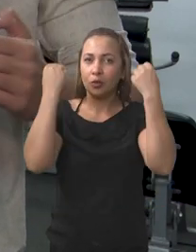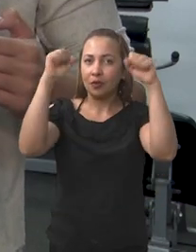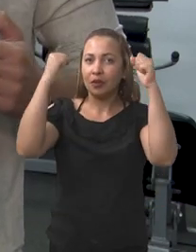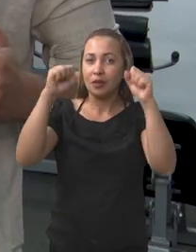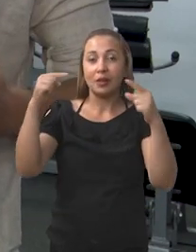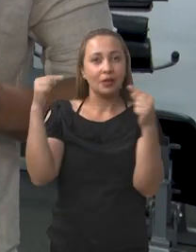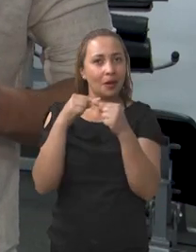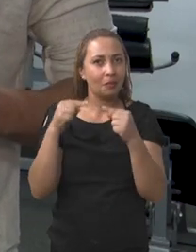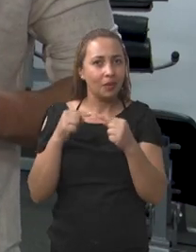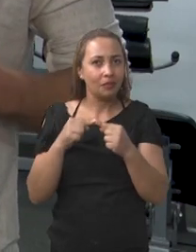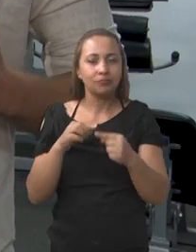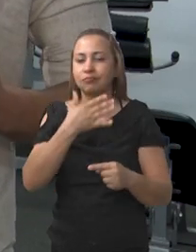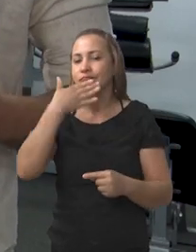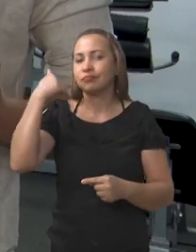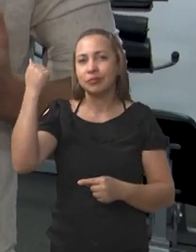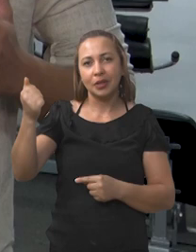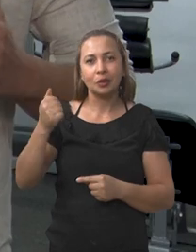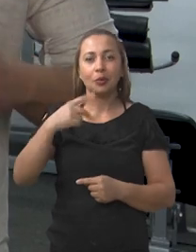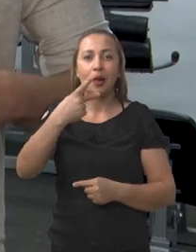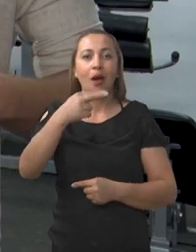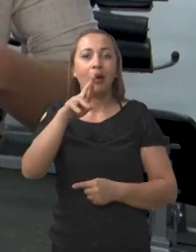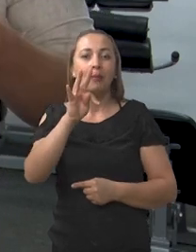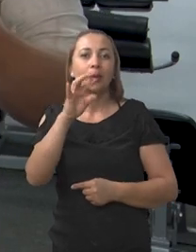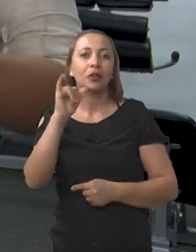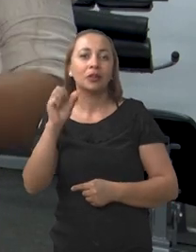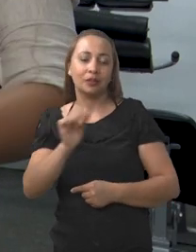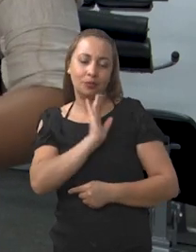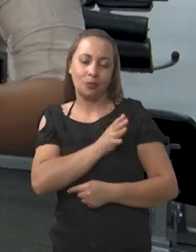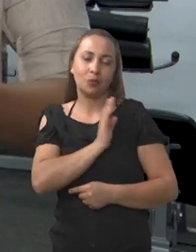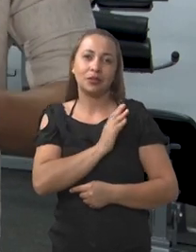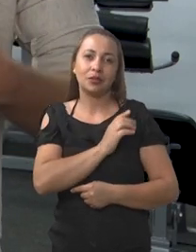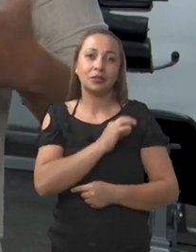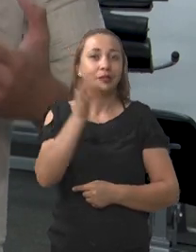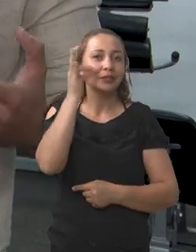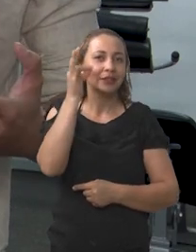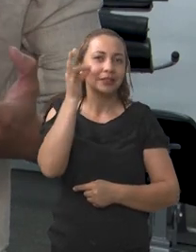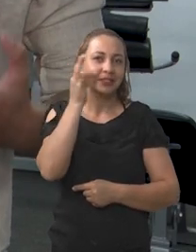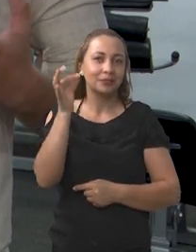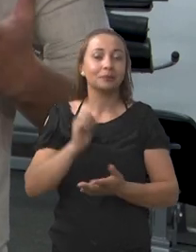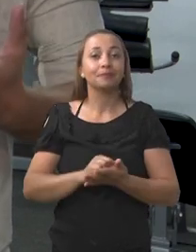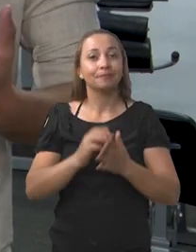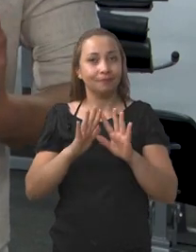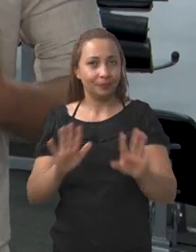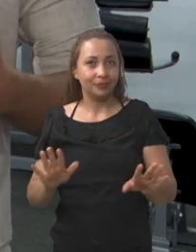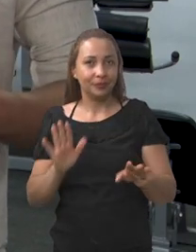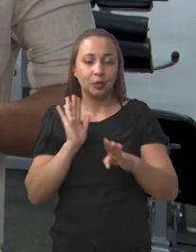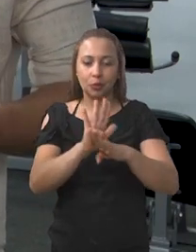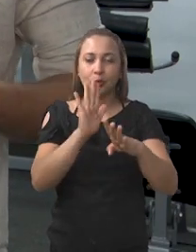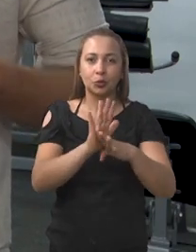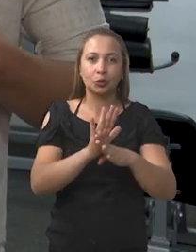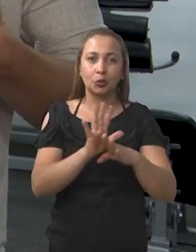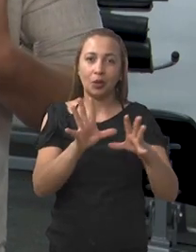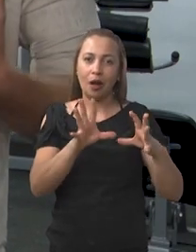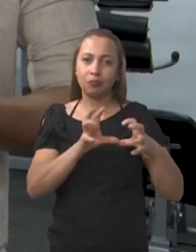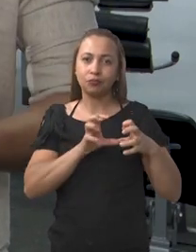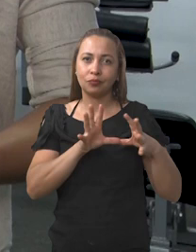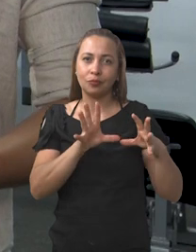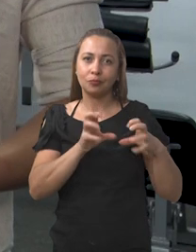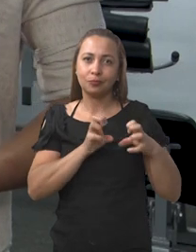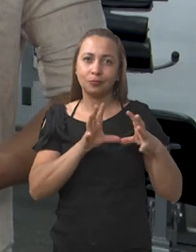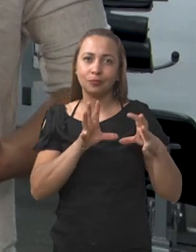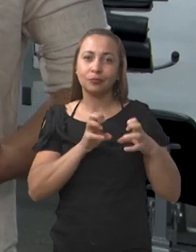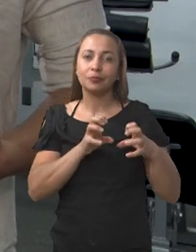exercícios que a gente aplicou melhorou as proteínas cardíacas desses camudongos. Ou seja, ajudou na contração